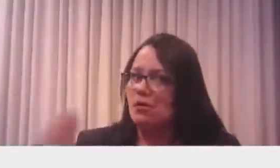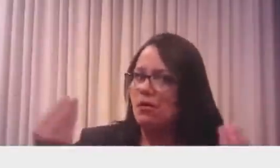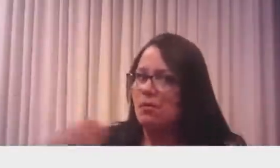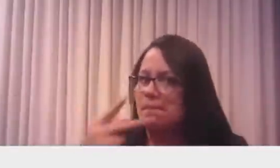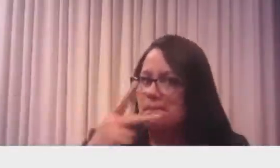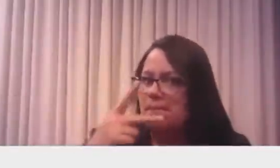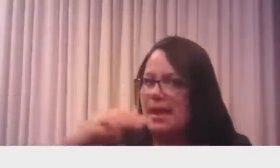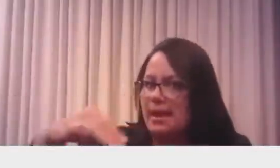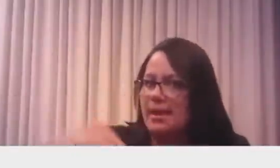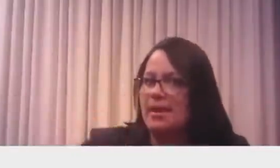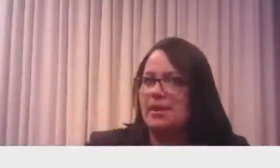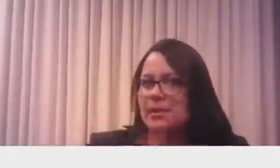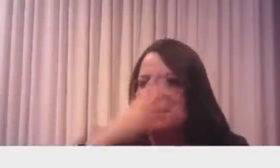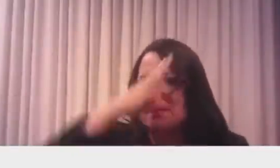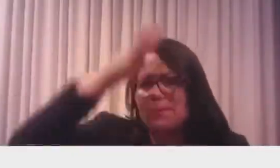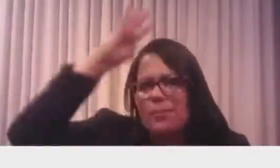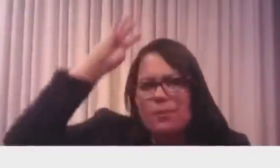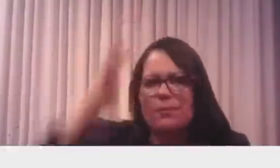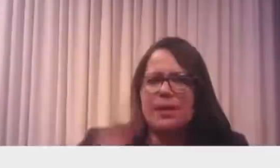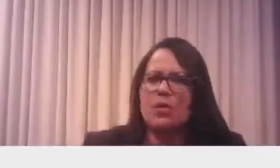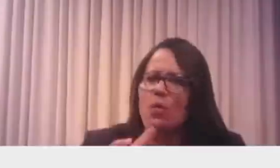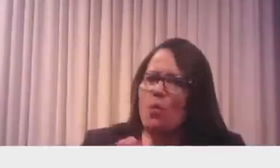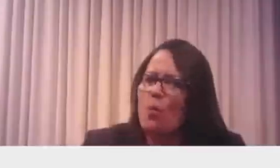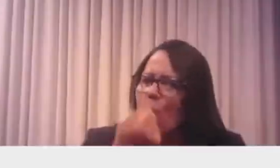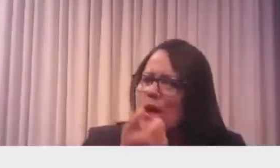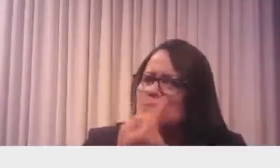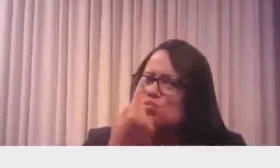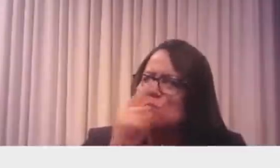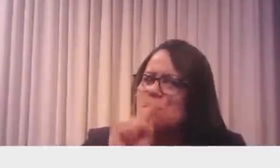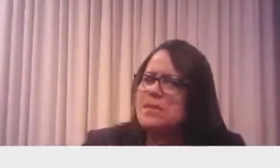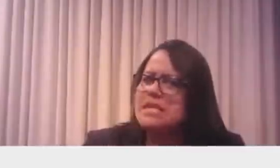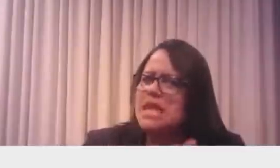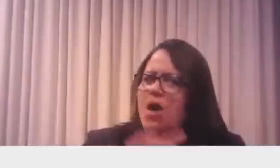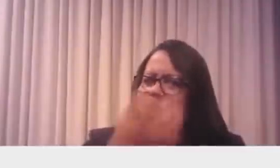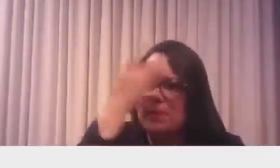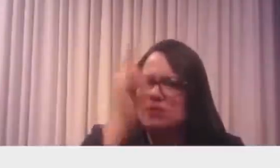maioria não quer ser candidata a nada. Uma minoria que quer, por que tirar esse direito deles?